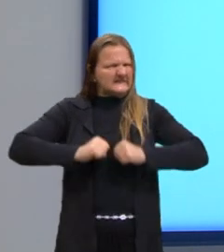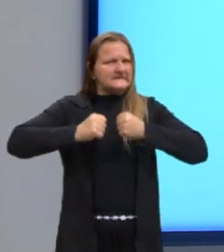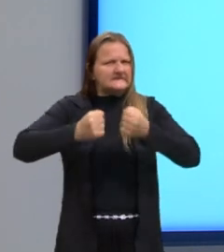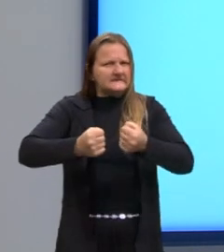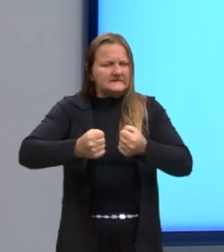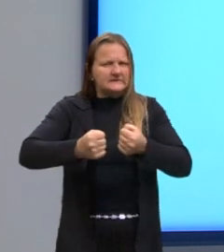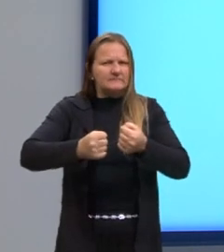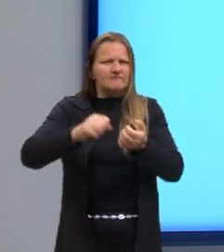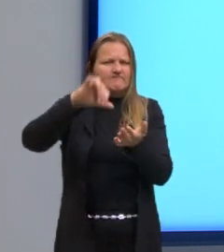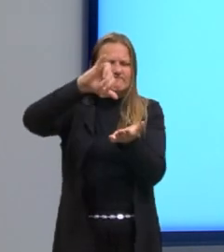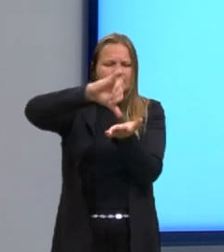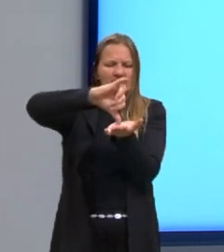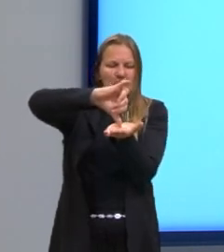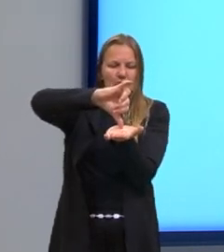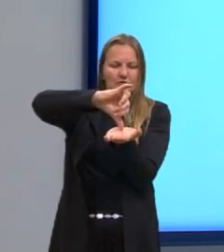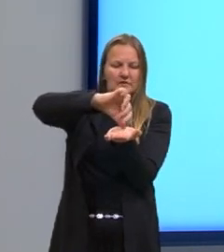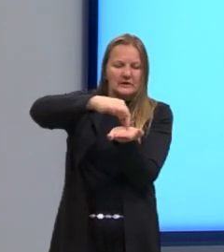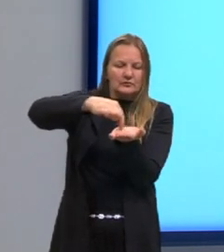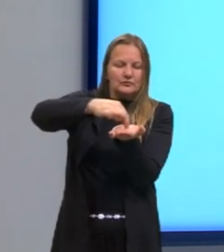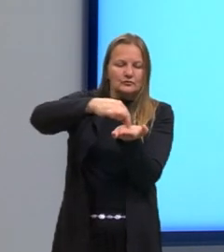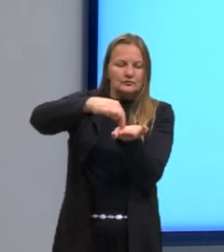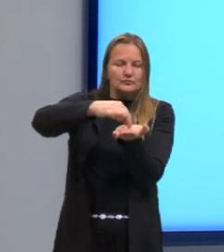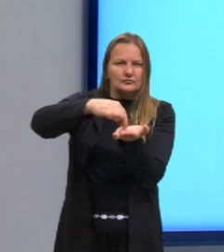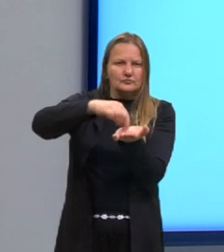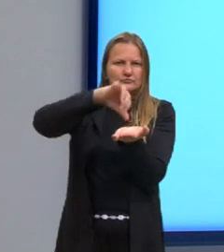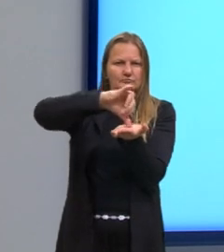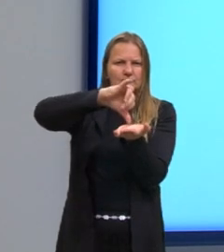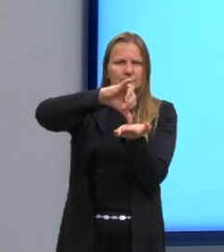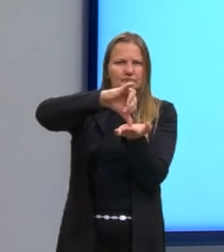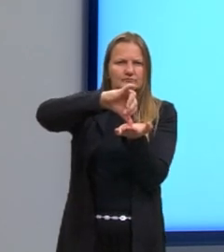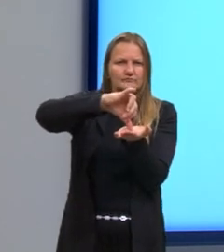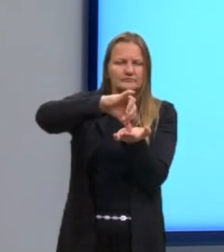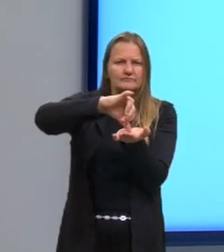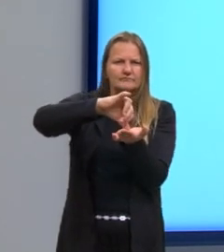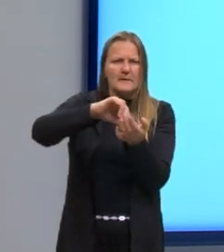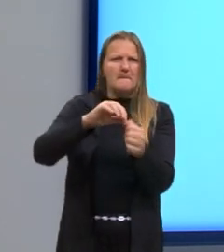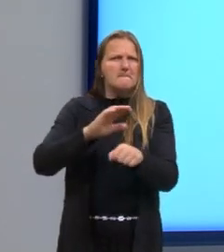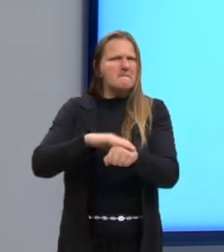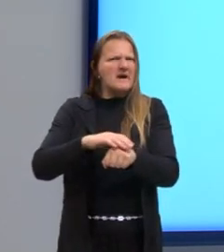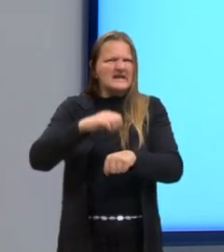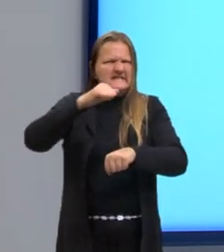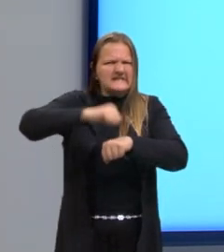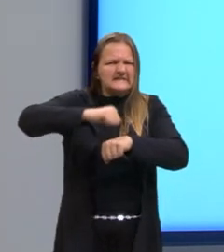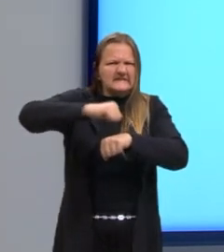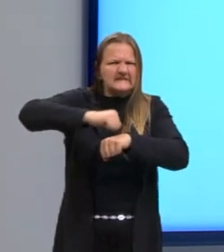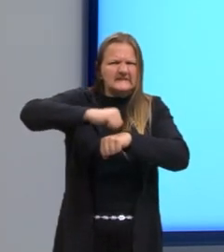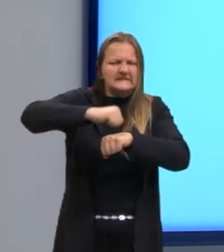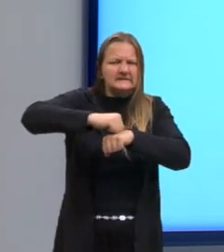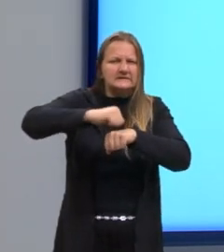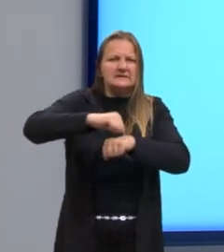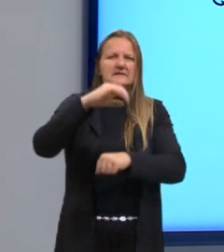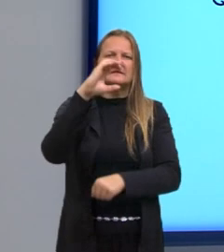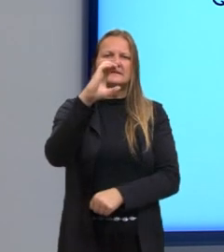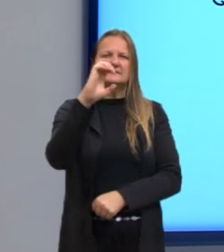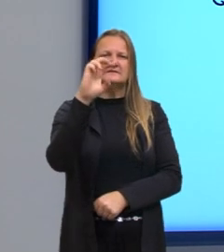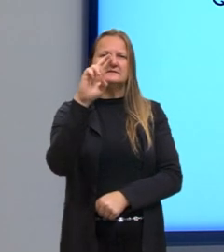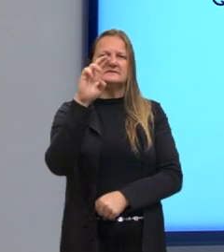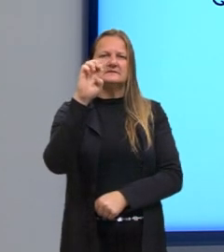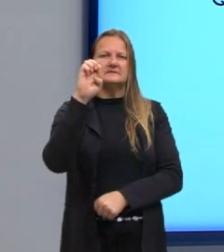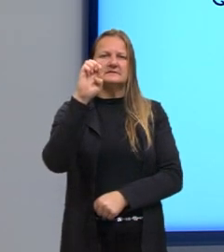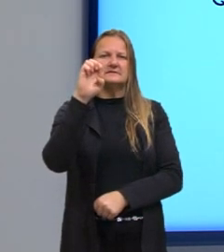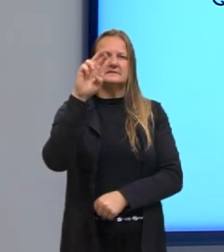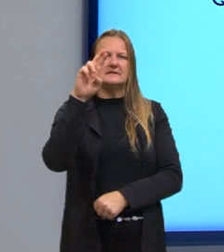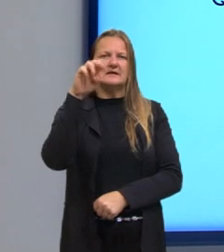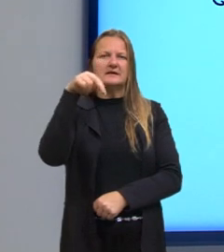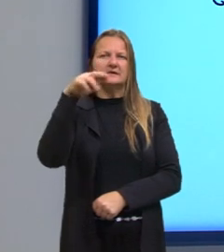mecânica. E o que a questão quer? A questão não quer resistência? Então, é o cerne, né? Então, eu tenho que ver aqui